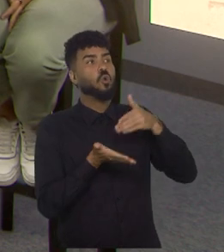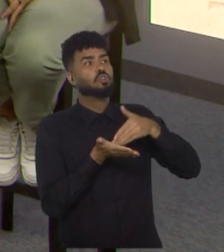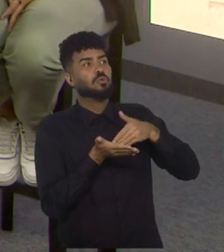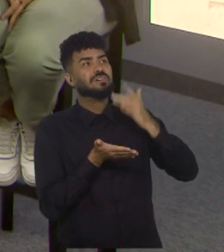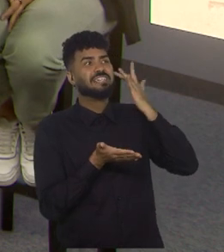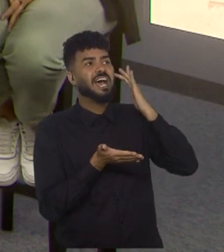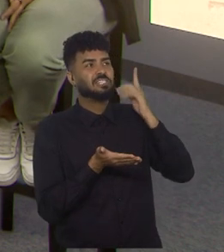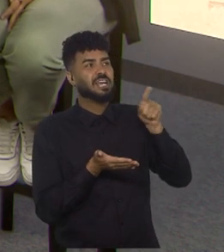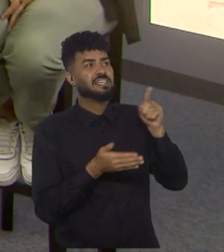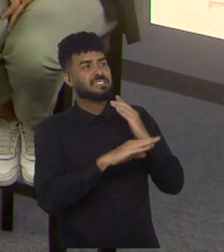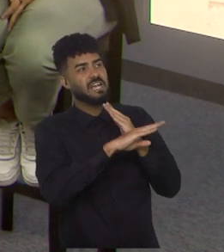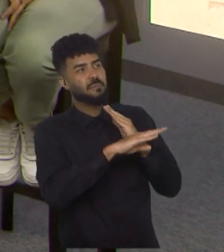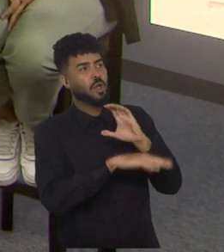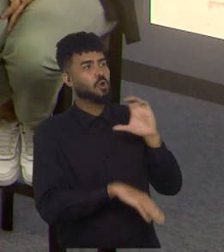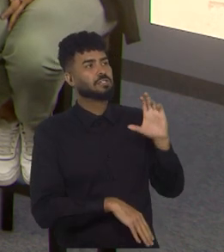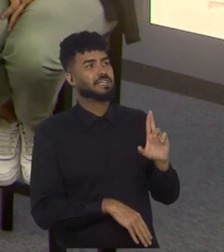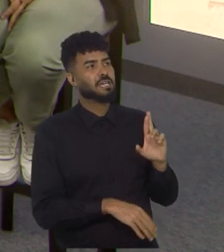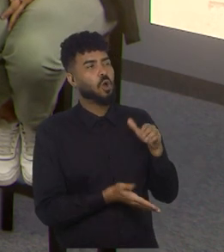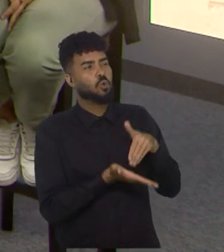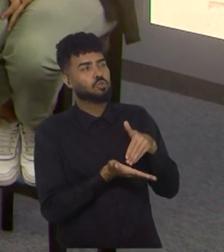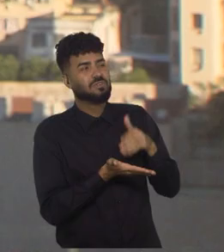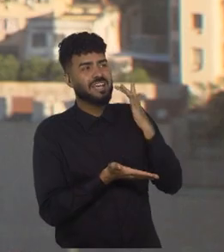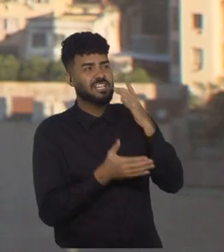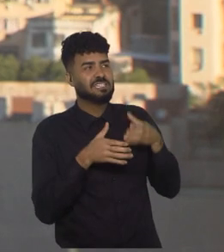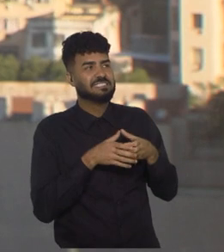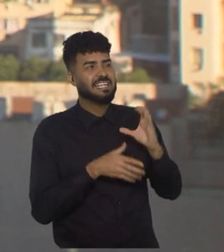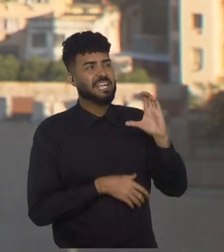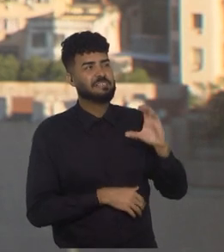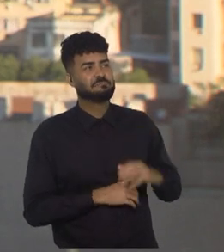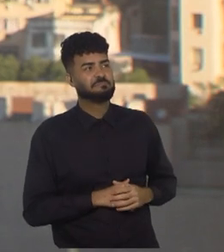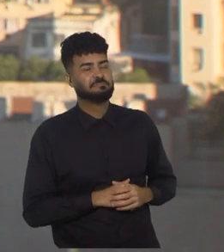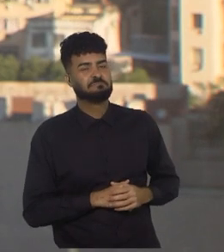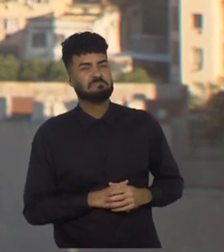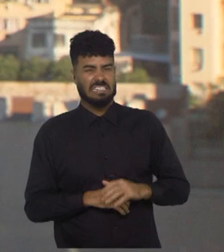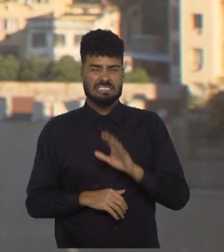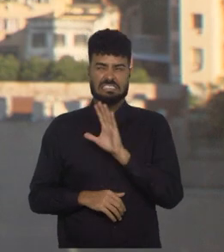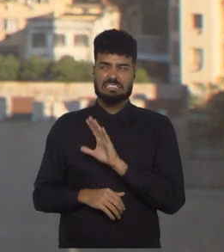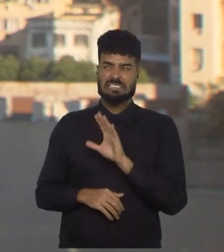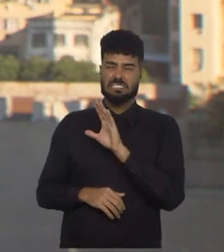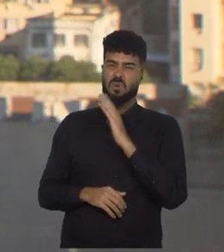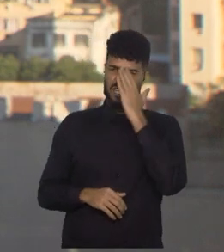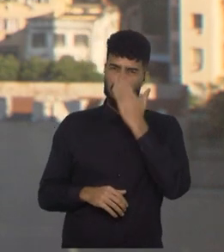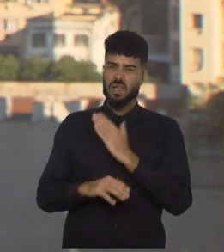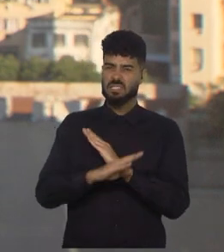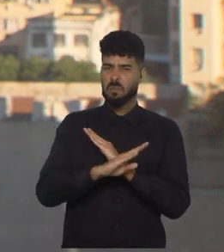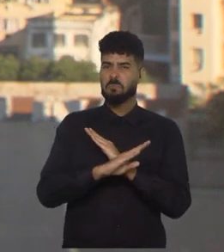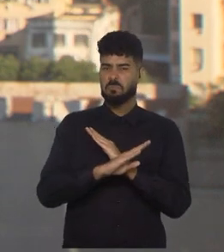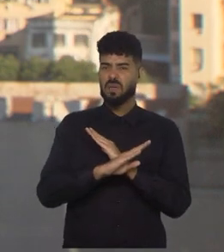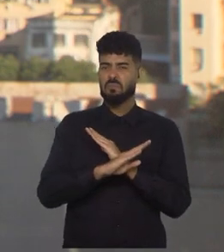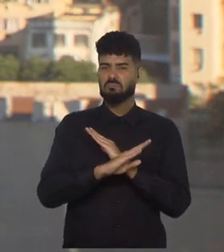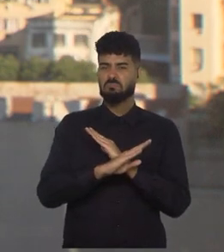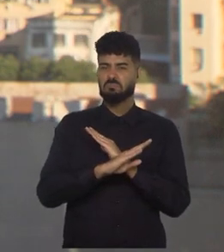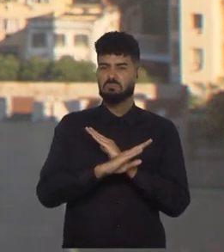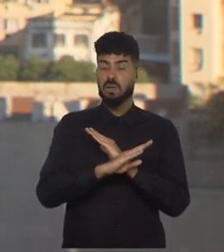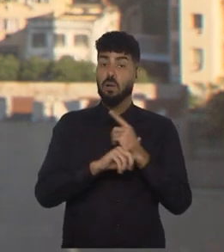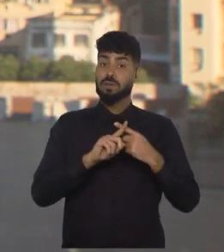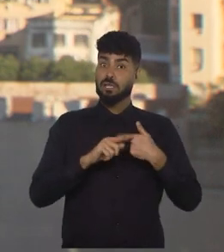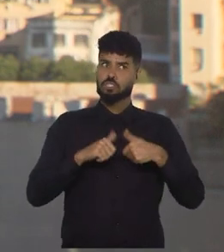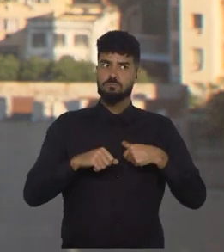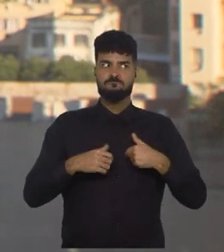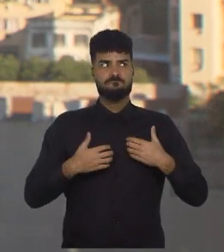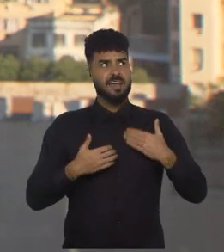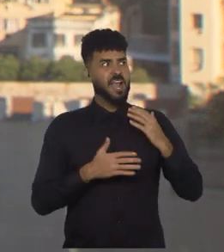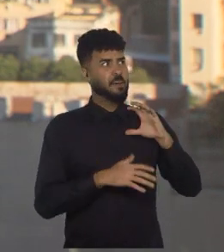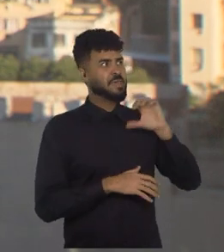último lugar ali no grupo C? Olha, eu acho que pelo contexto, talvez a Zâmbia, a Zâmbia vem confiante, né, vem